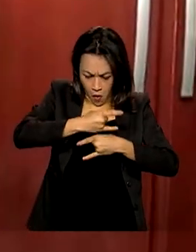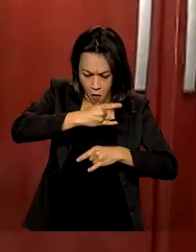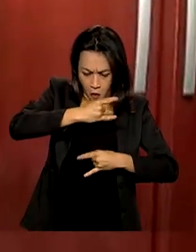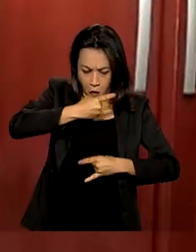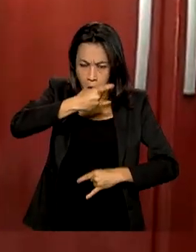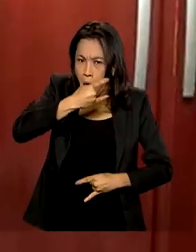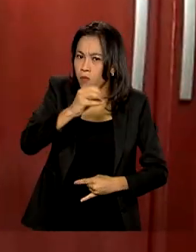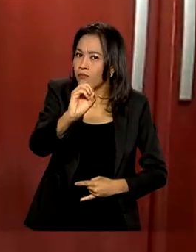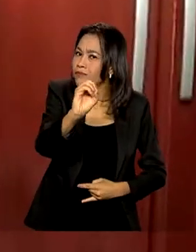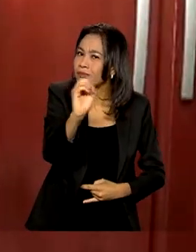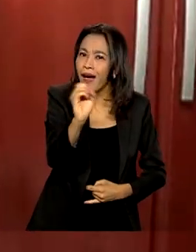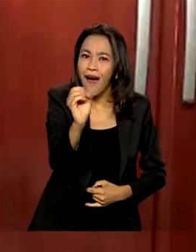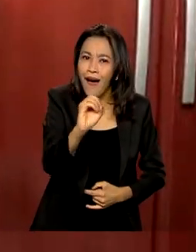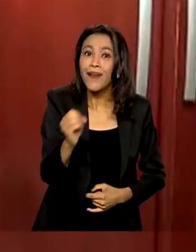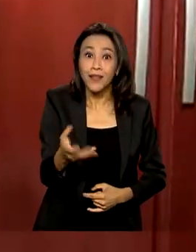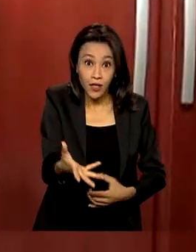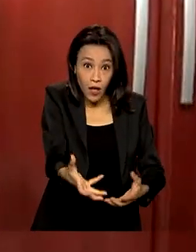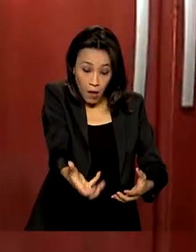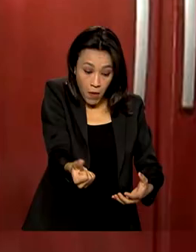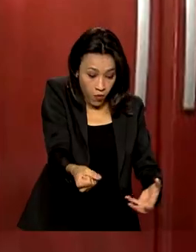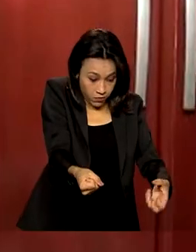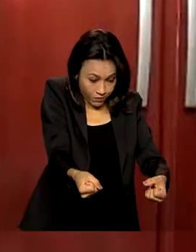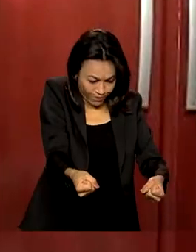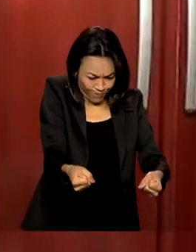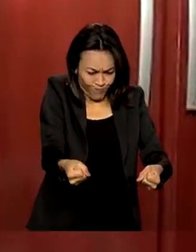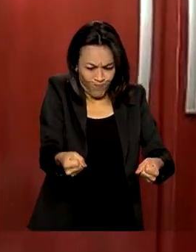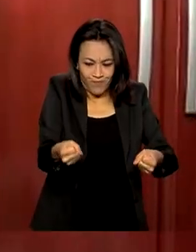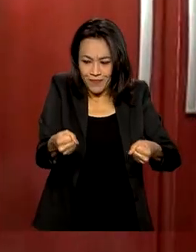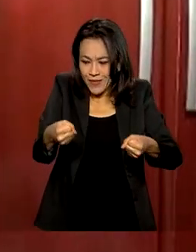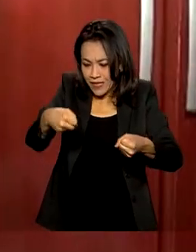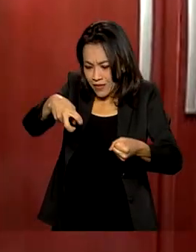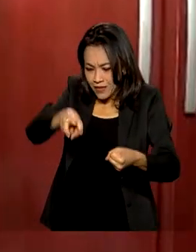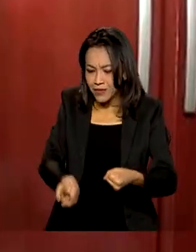força. Eu seguro a mão dela, ela já está fazendo força para sentar sozinha.